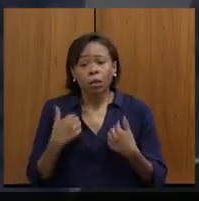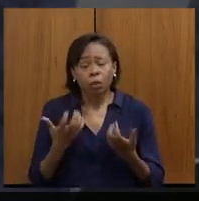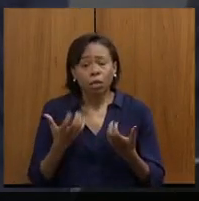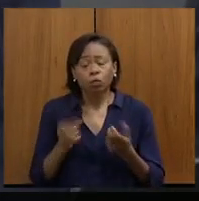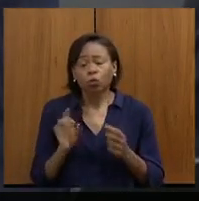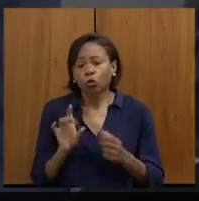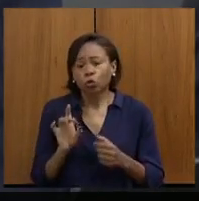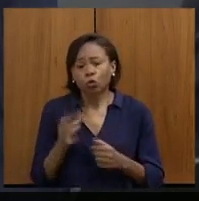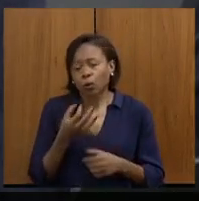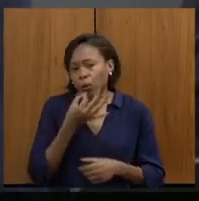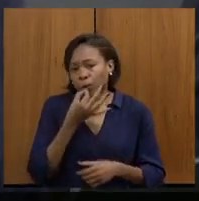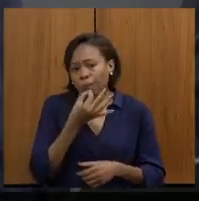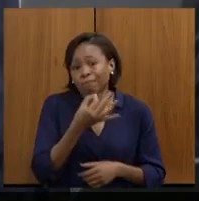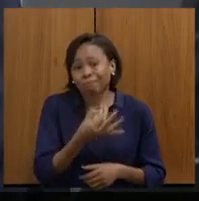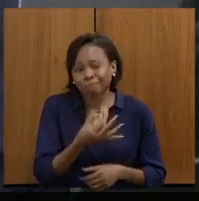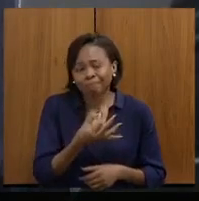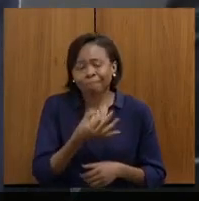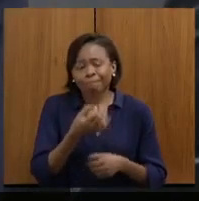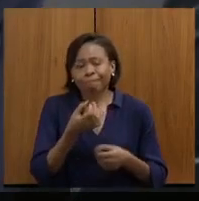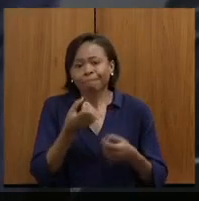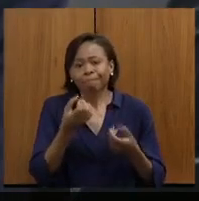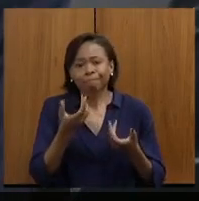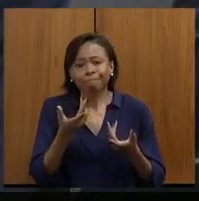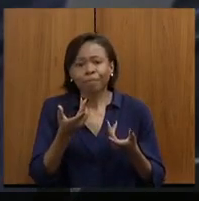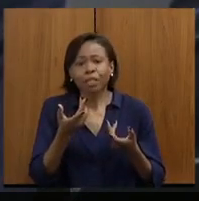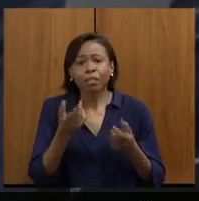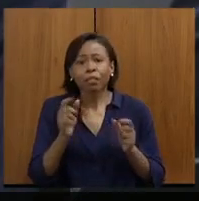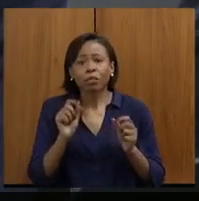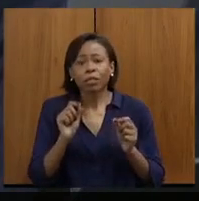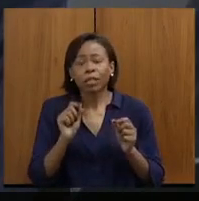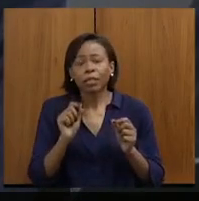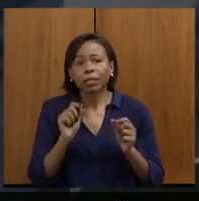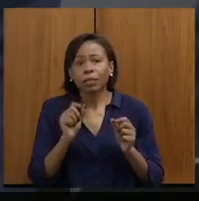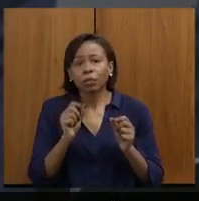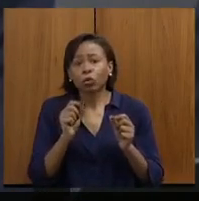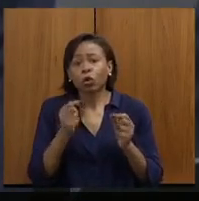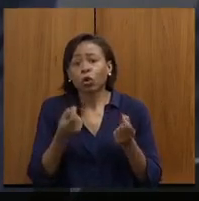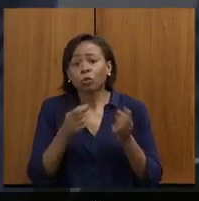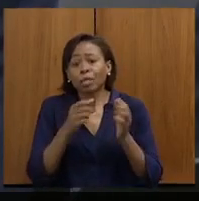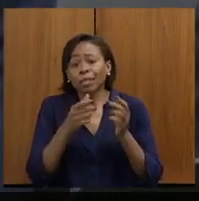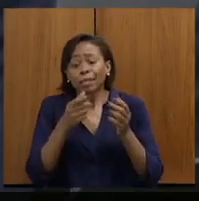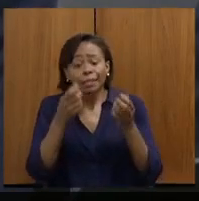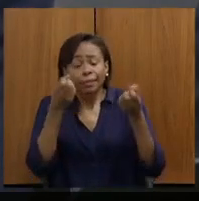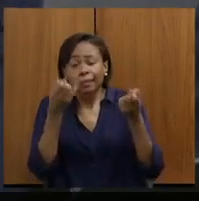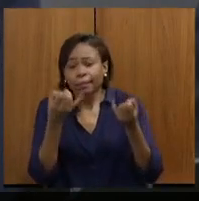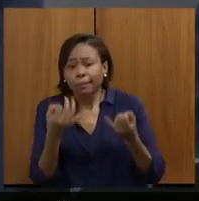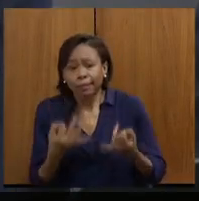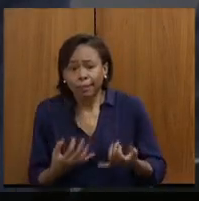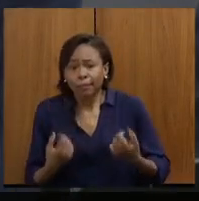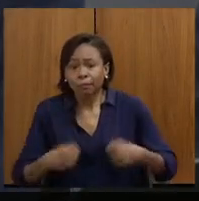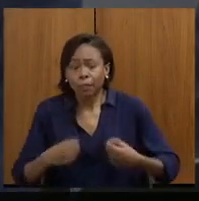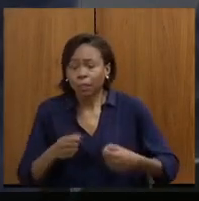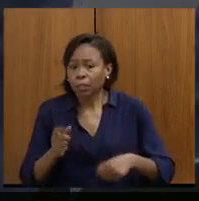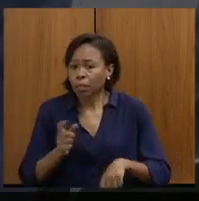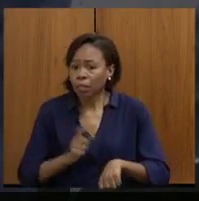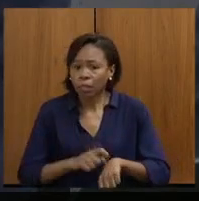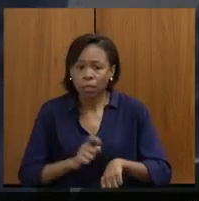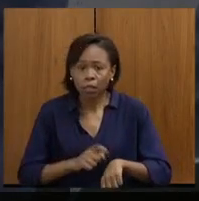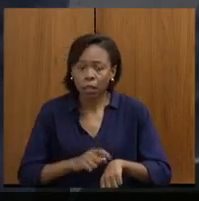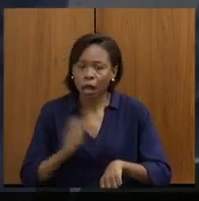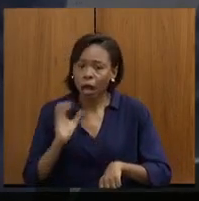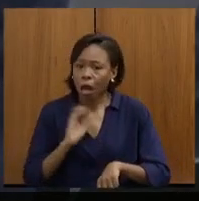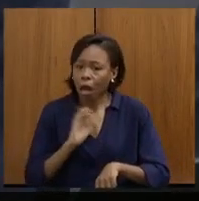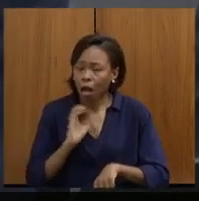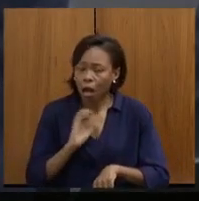essa discussão conceitual, que nós vamos ter que acelerar muito, inclusive, na